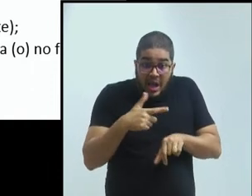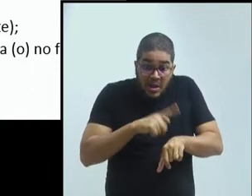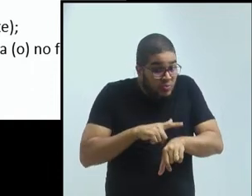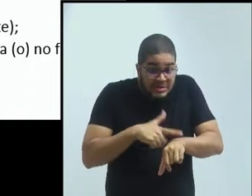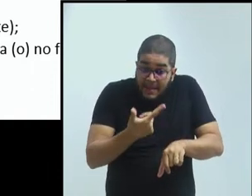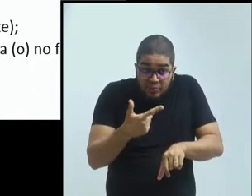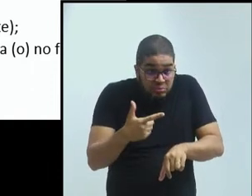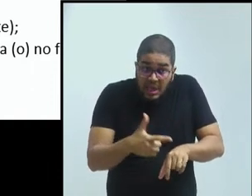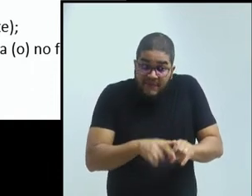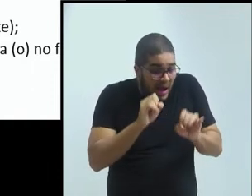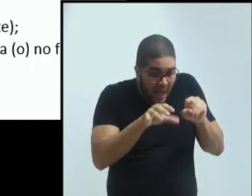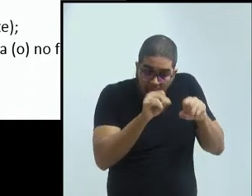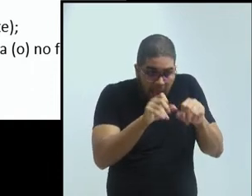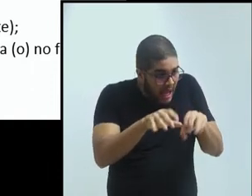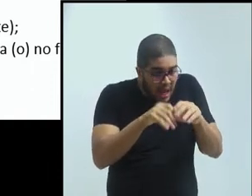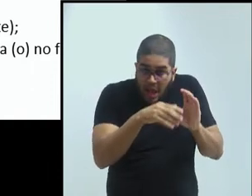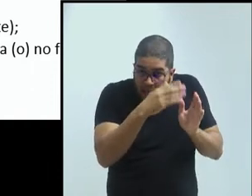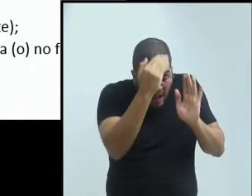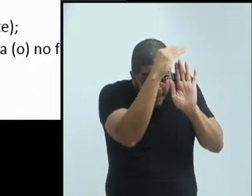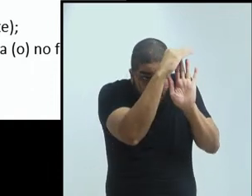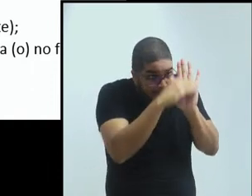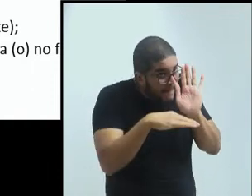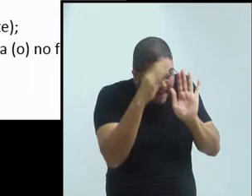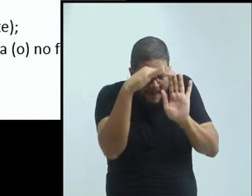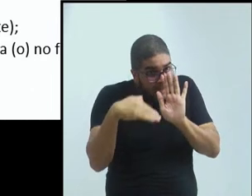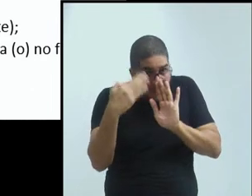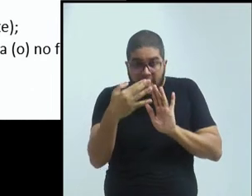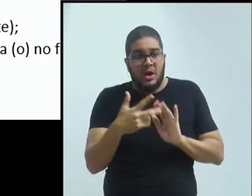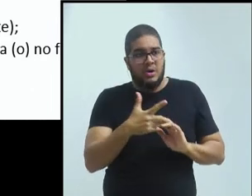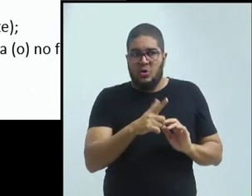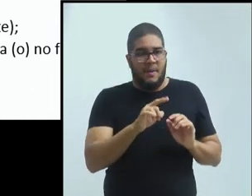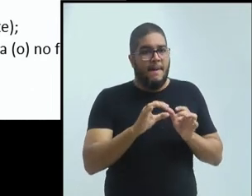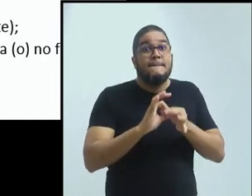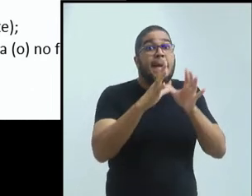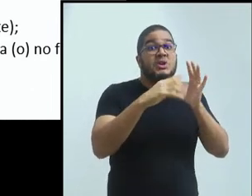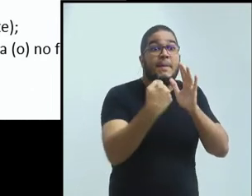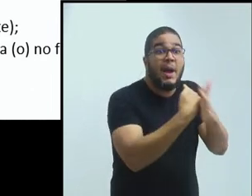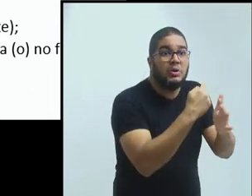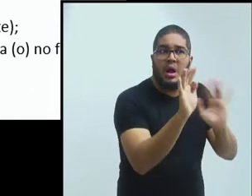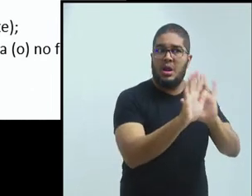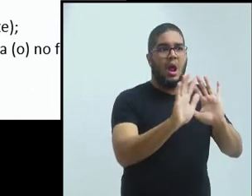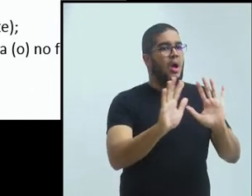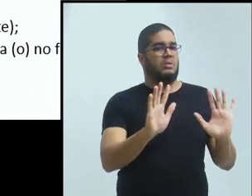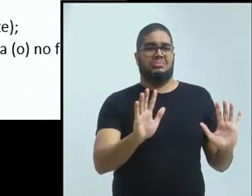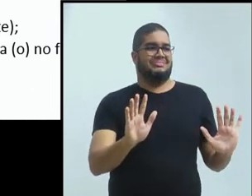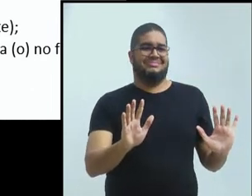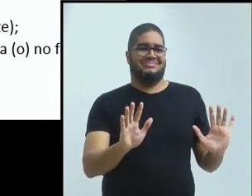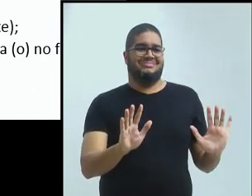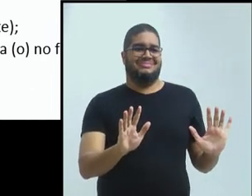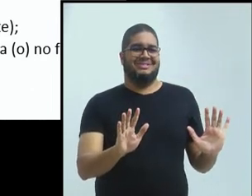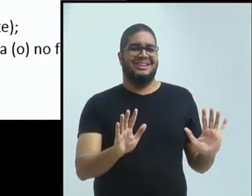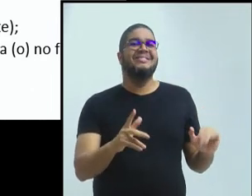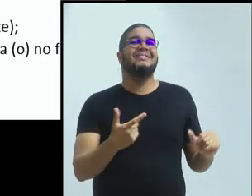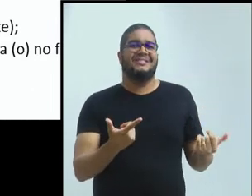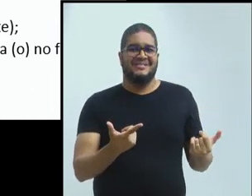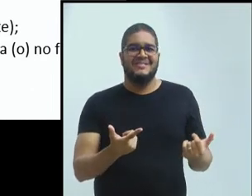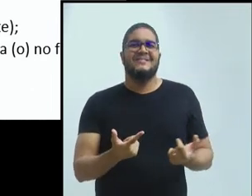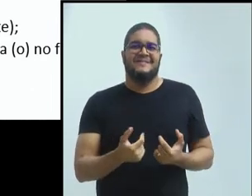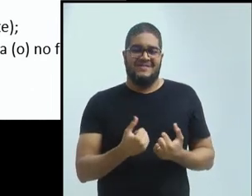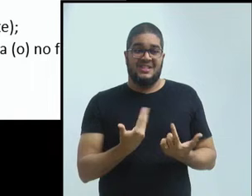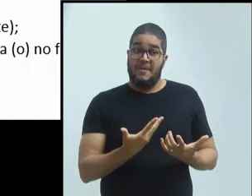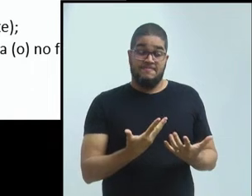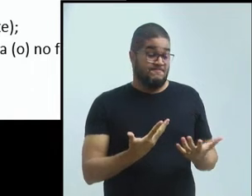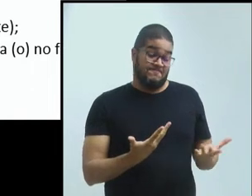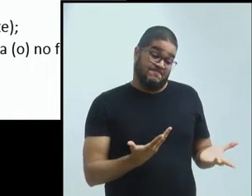ele vai levar uma bronca do coordenador na próxima preparação pedagógica. Mas ela consegue registrar